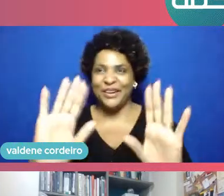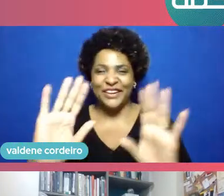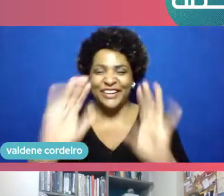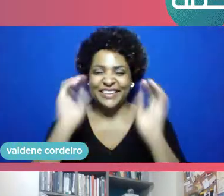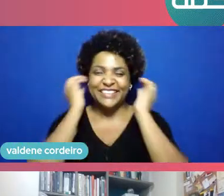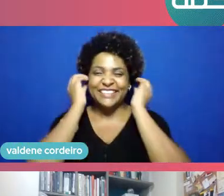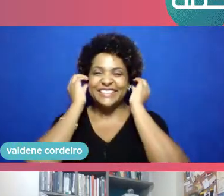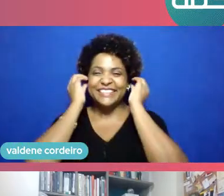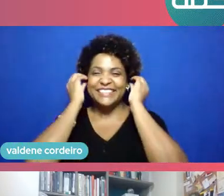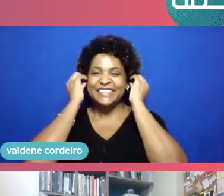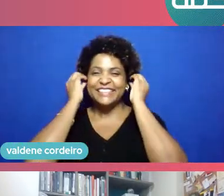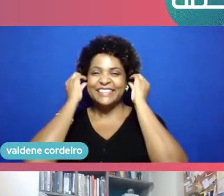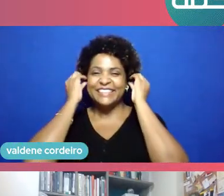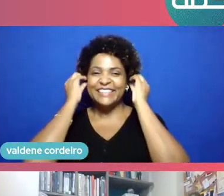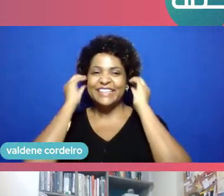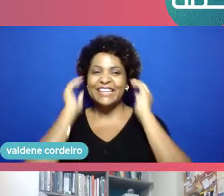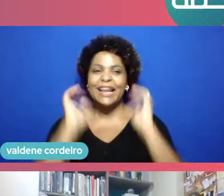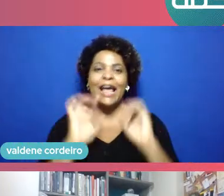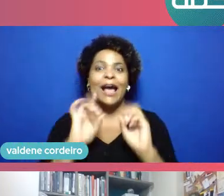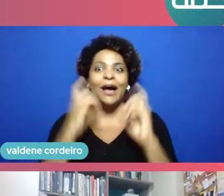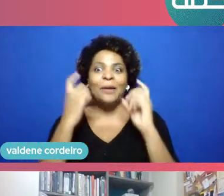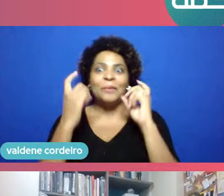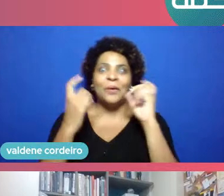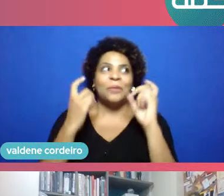já rolou uma preocupação ali a cara